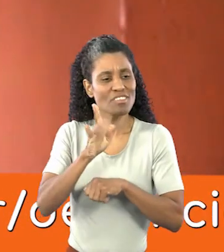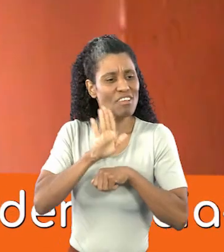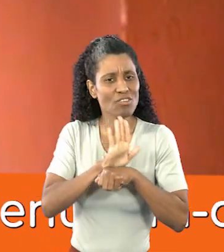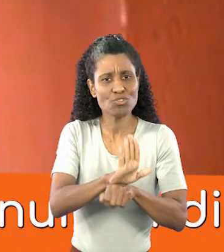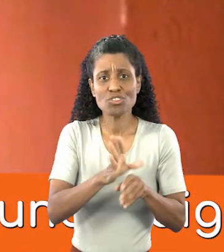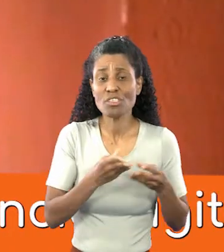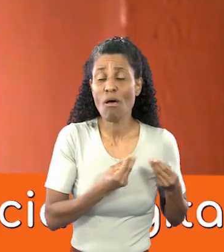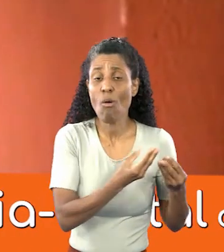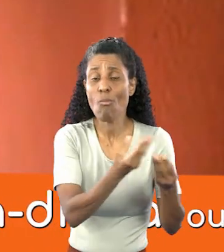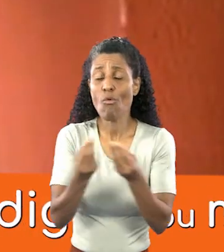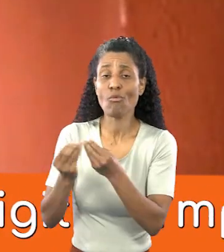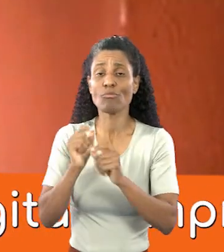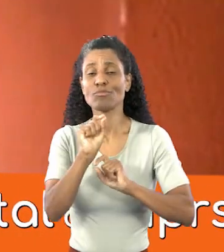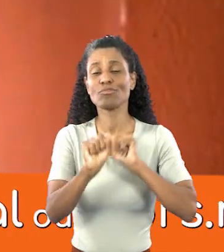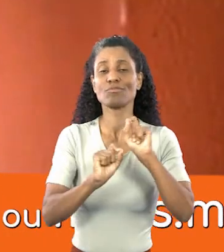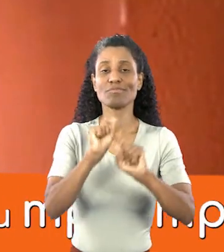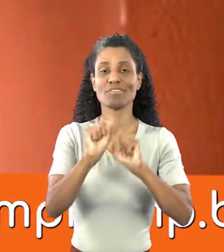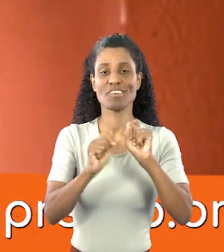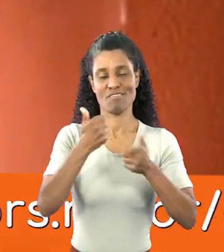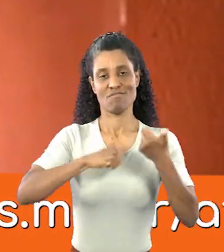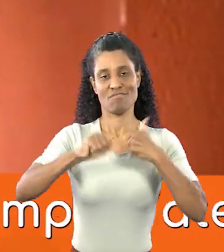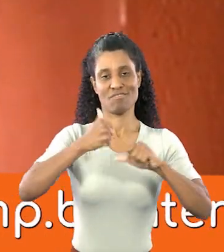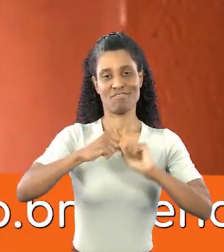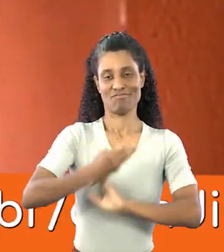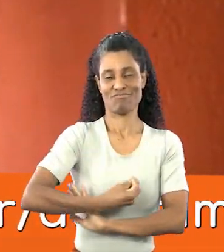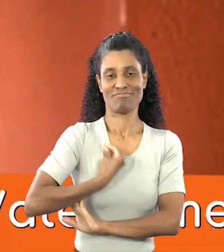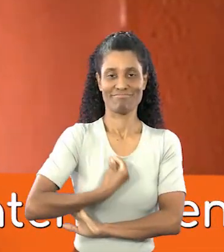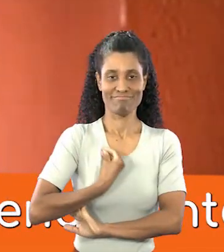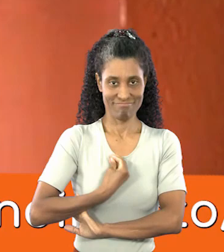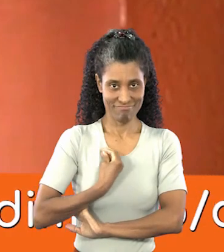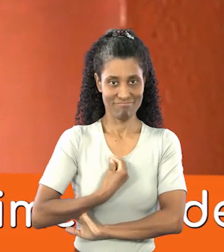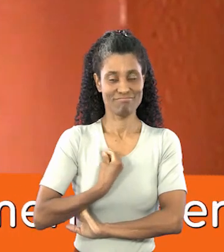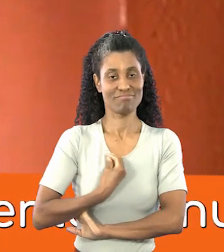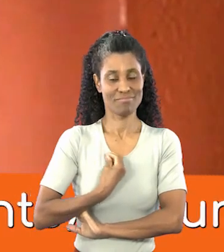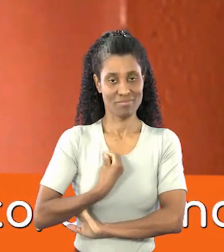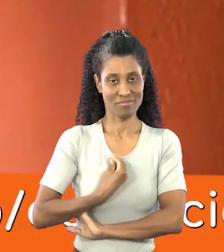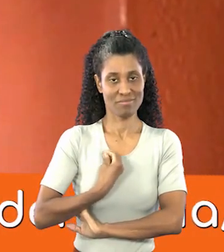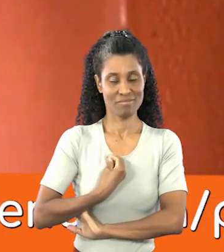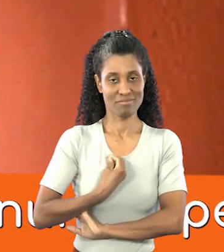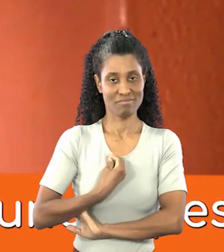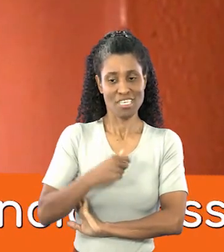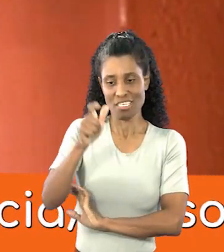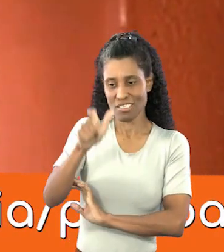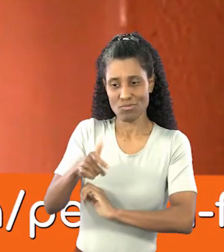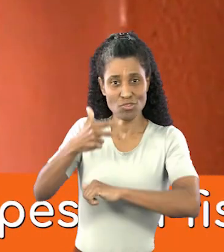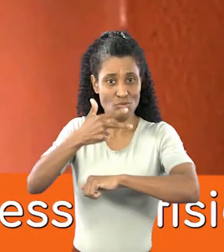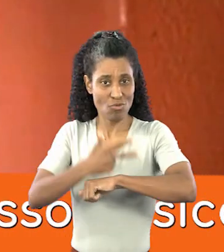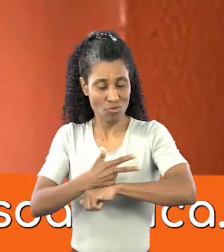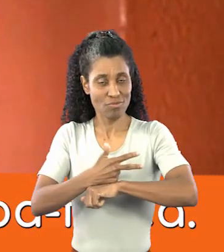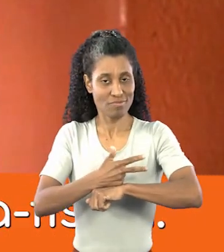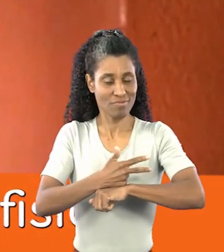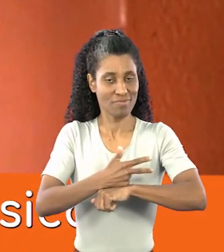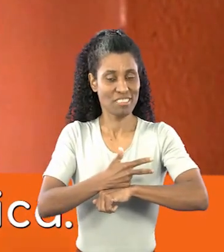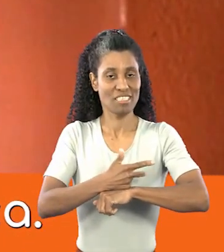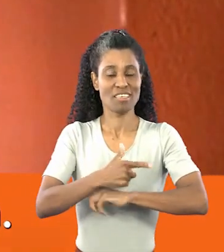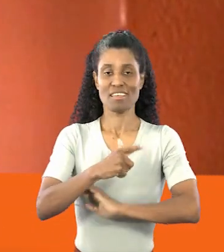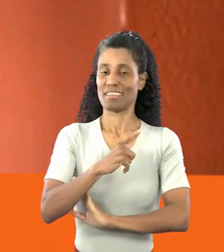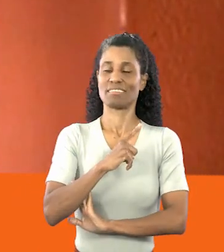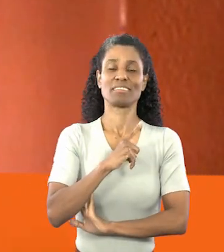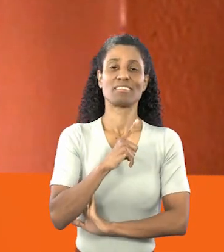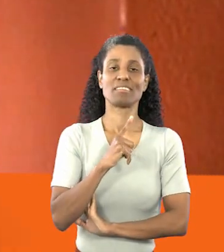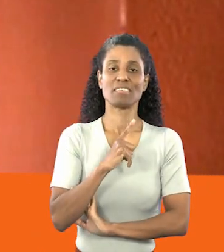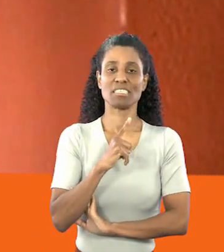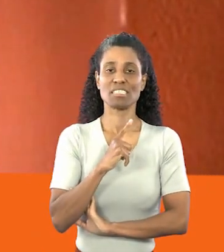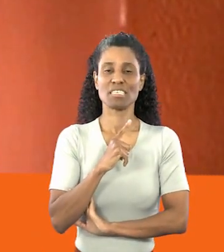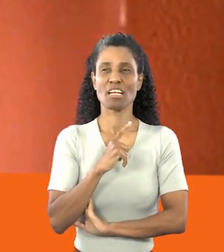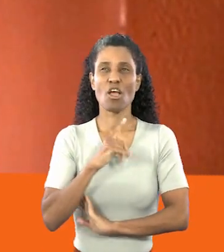ajuda muito na questão da qualidade de vida. na questão do idoso ter um